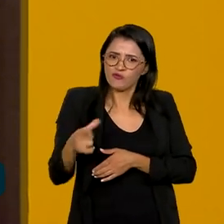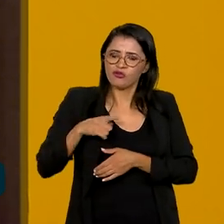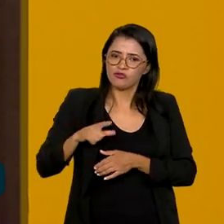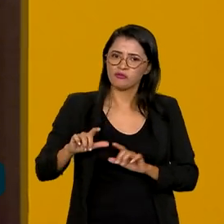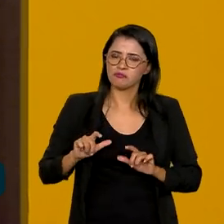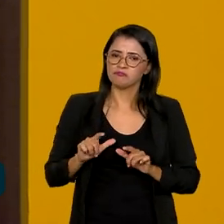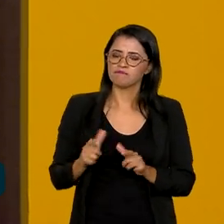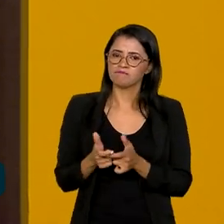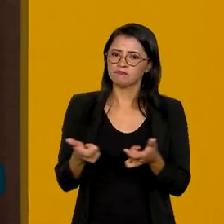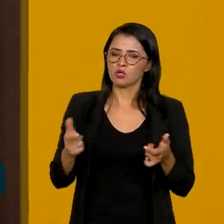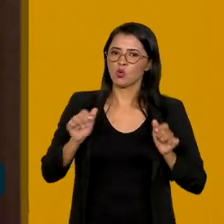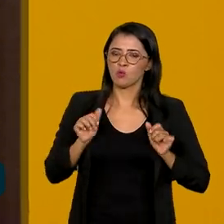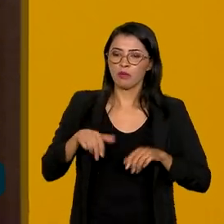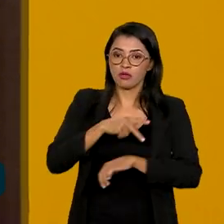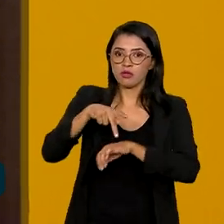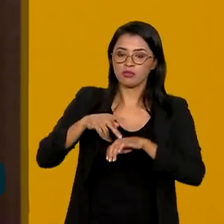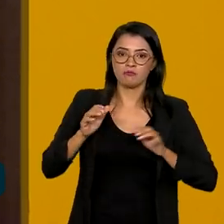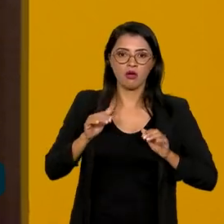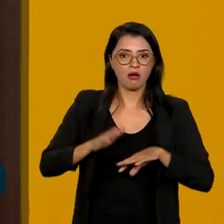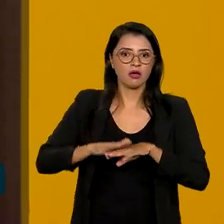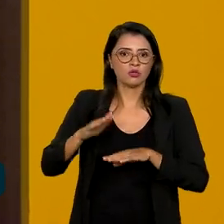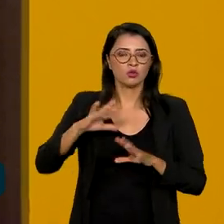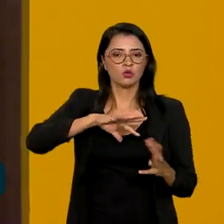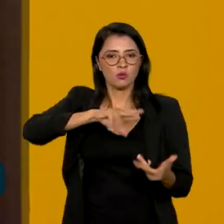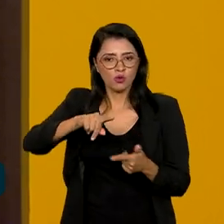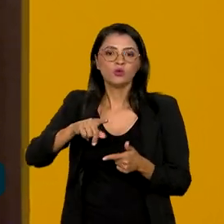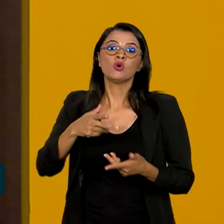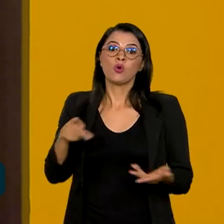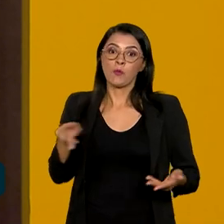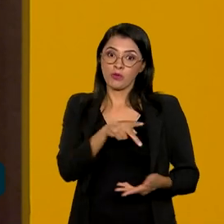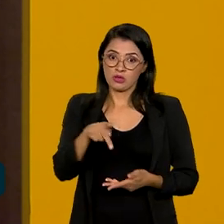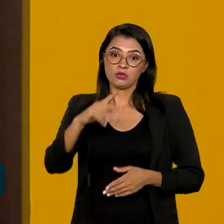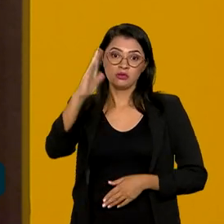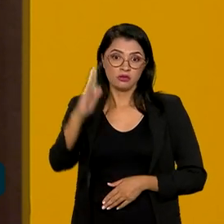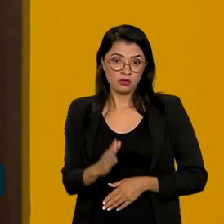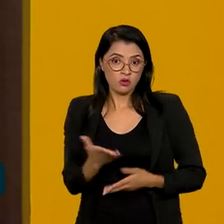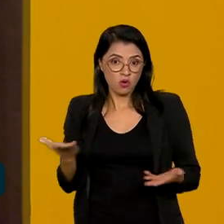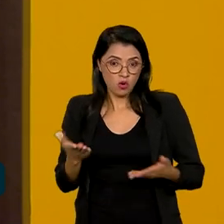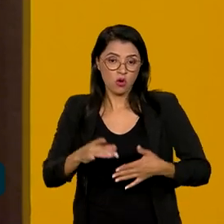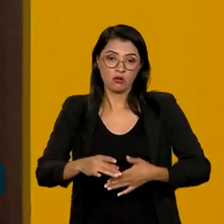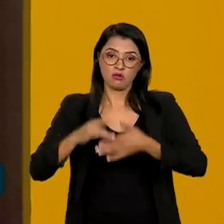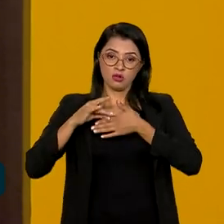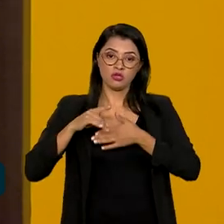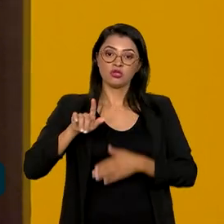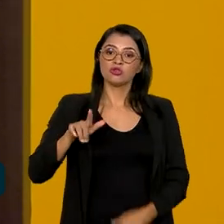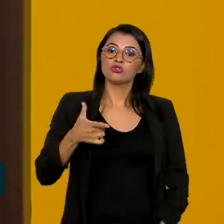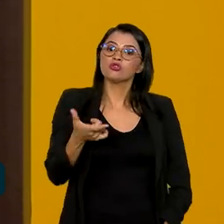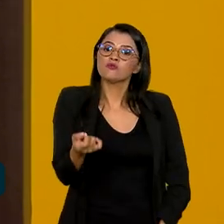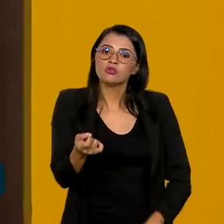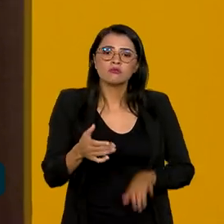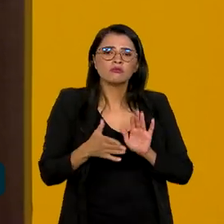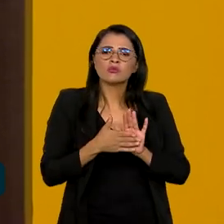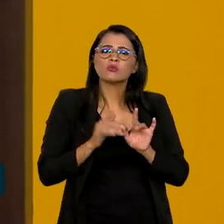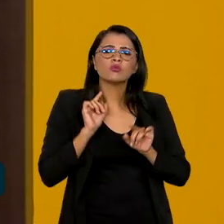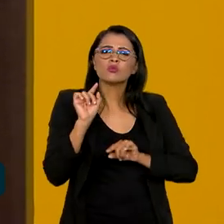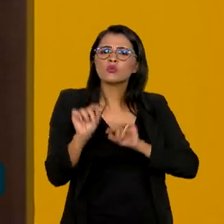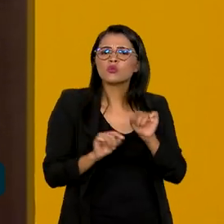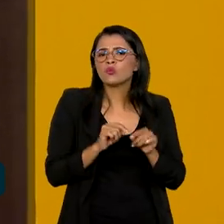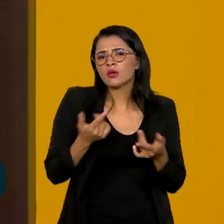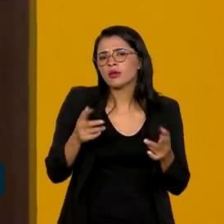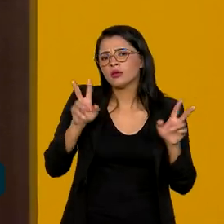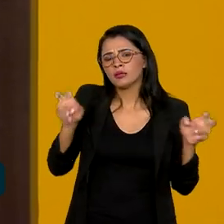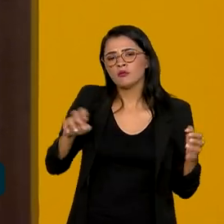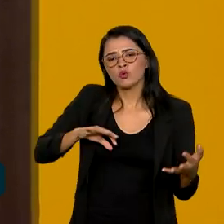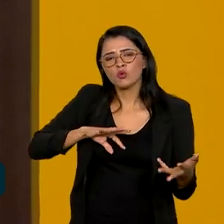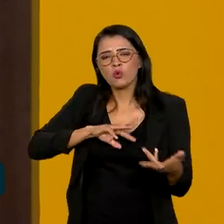mundo, né? O Brasil vai assumir a presidência do G20 e vai propor o que, ministra, em termos